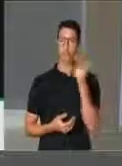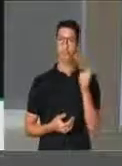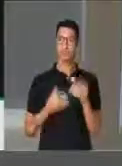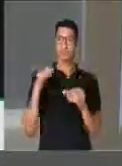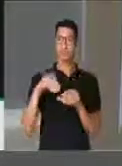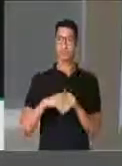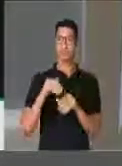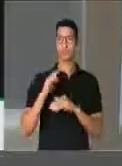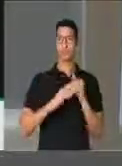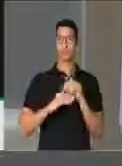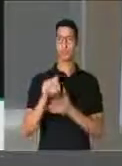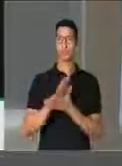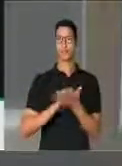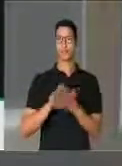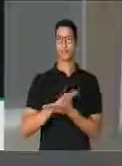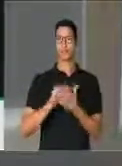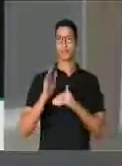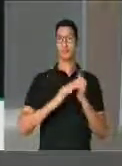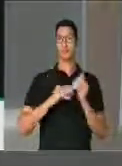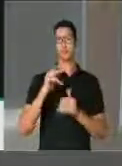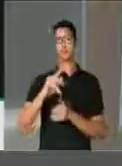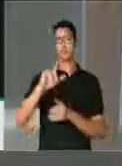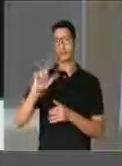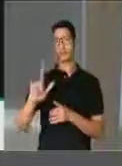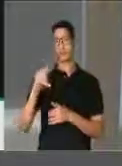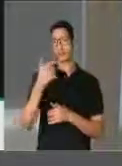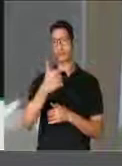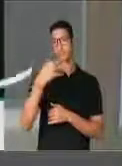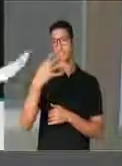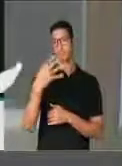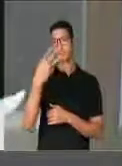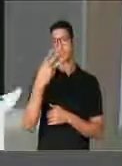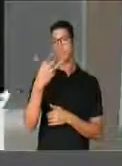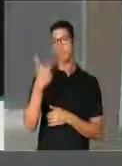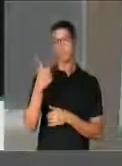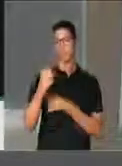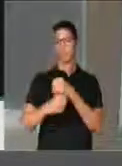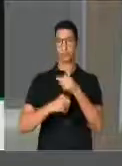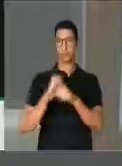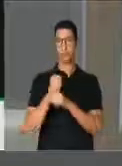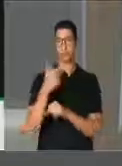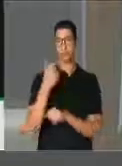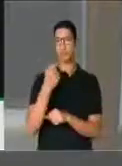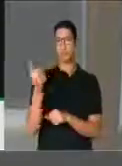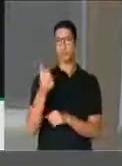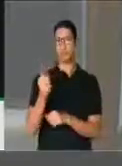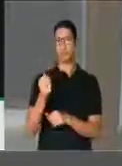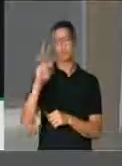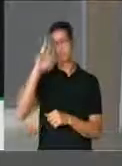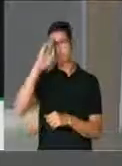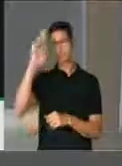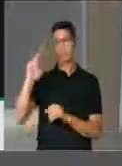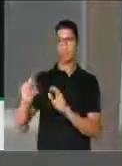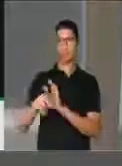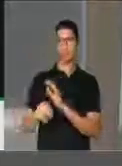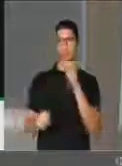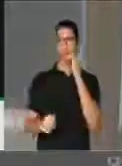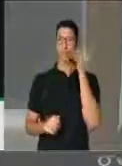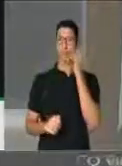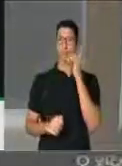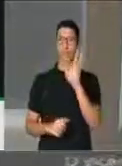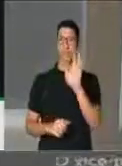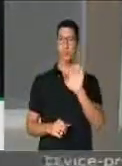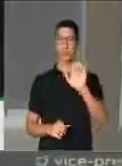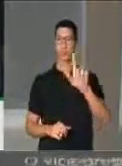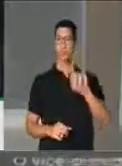delibera sobre o PL 2431 de 2011, de autoria do deputado